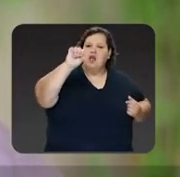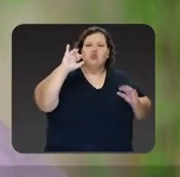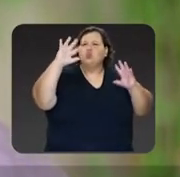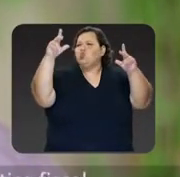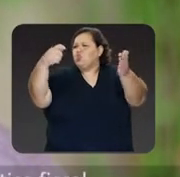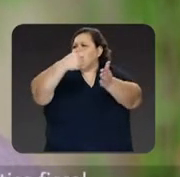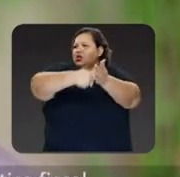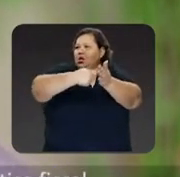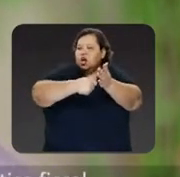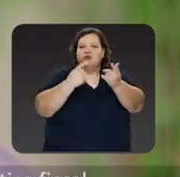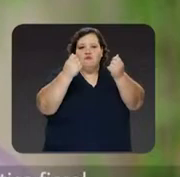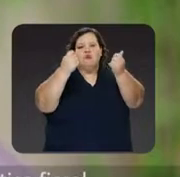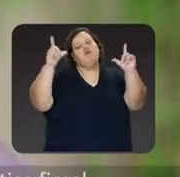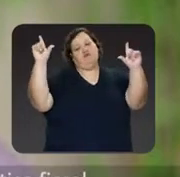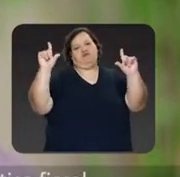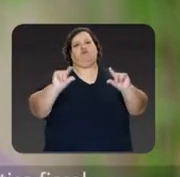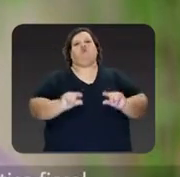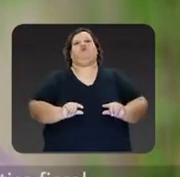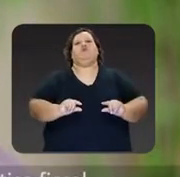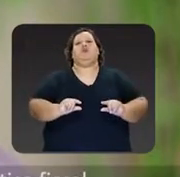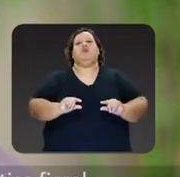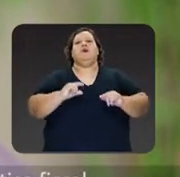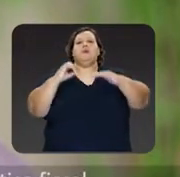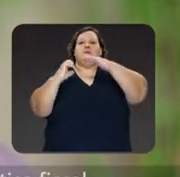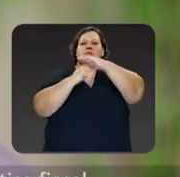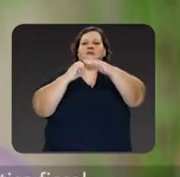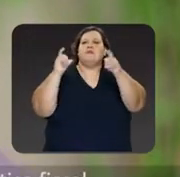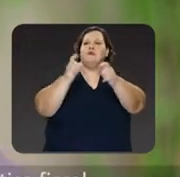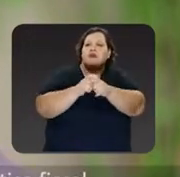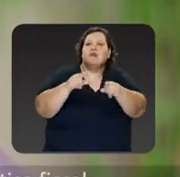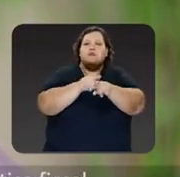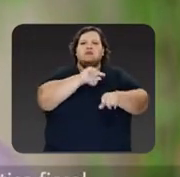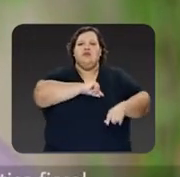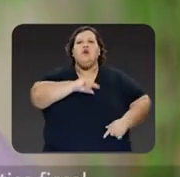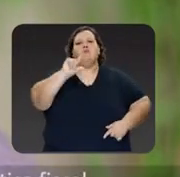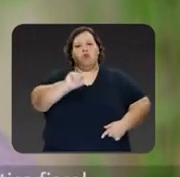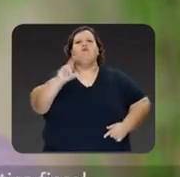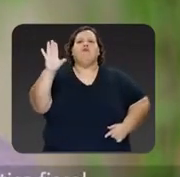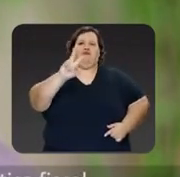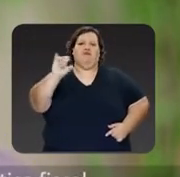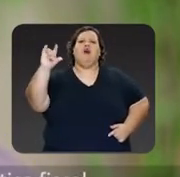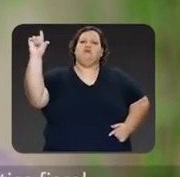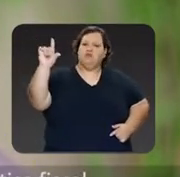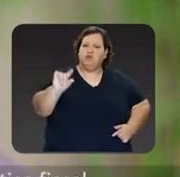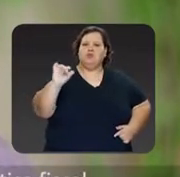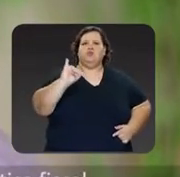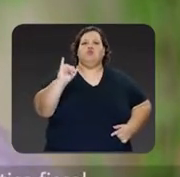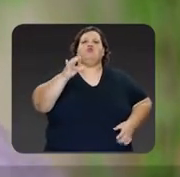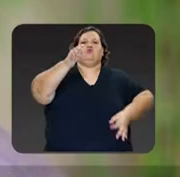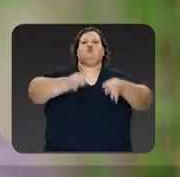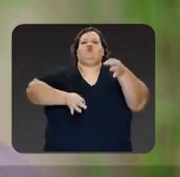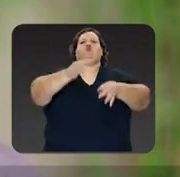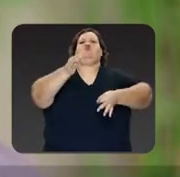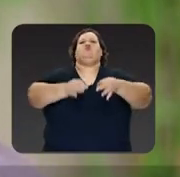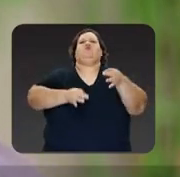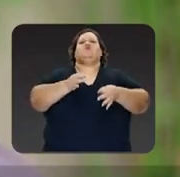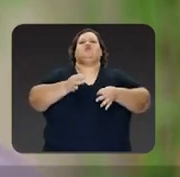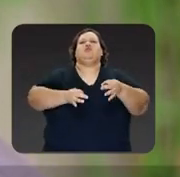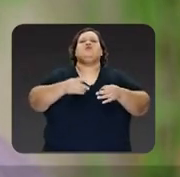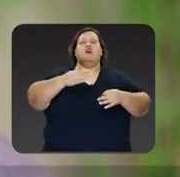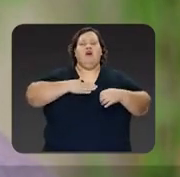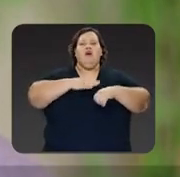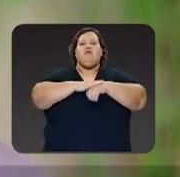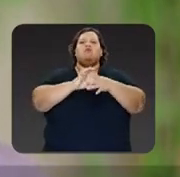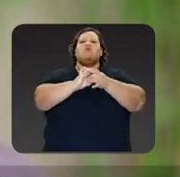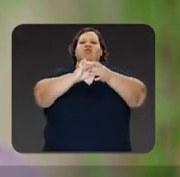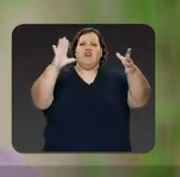taxas. Vou diminuir o imposto para o pequeno empresário e para quem ganha menos e vou fazer justiça fiscal. Sou independente